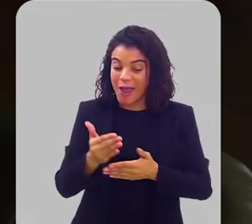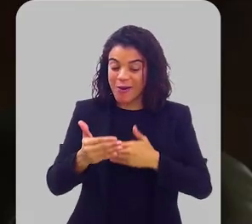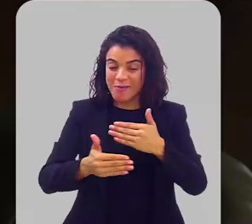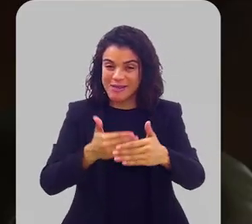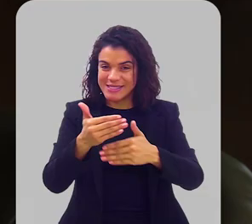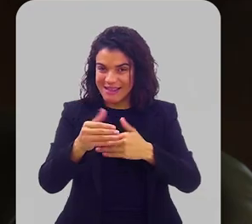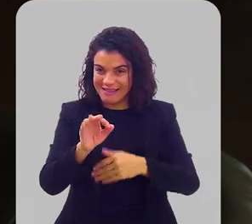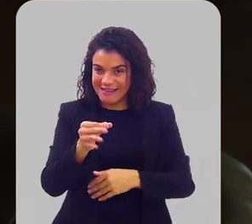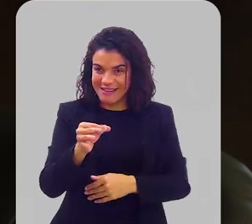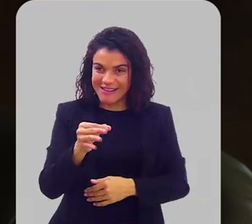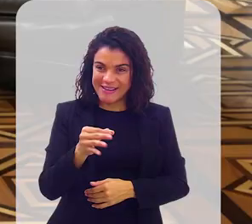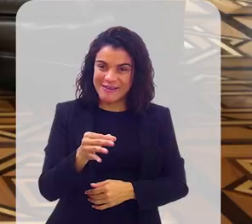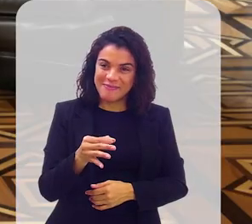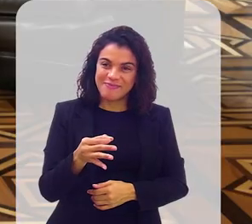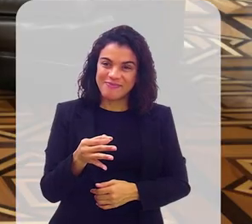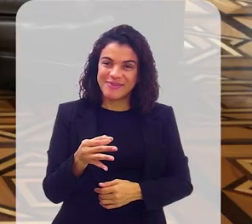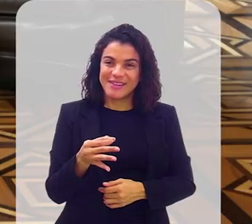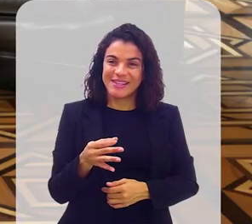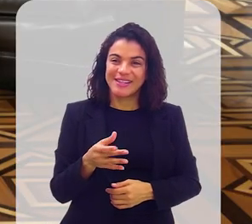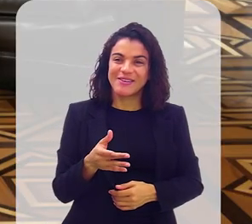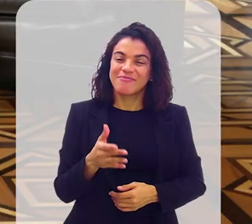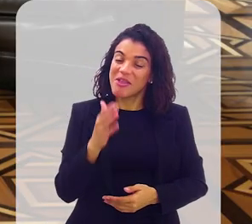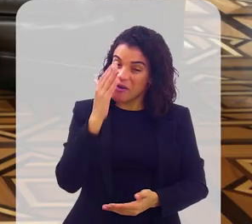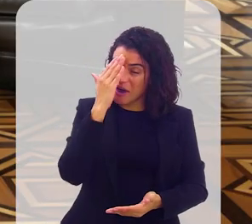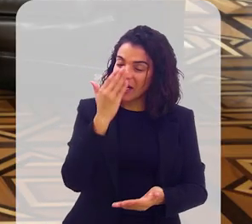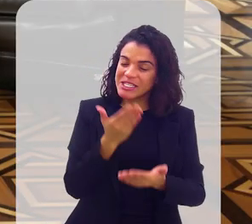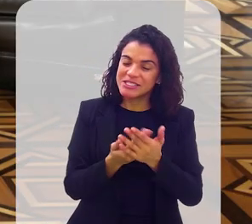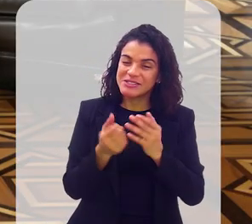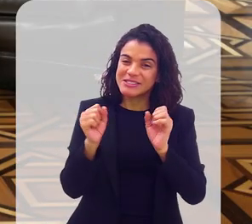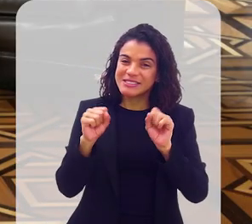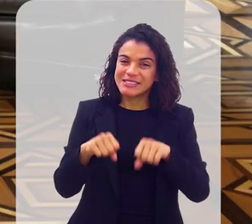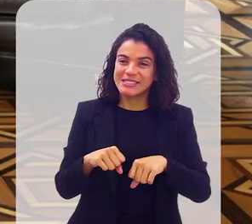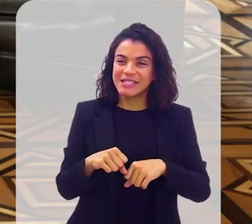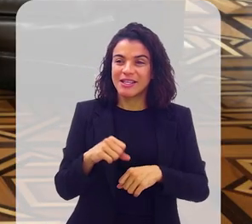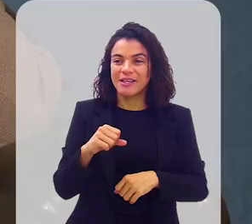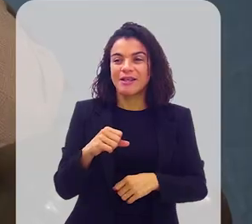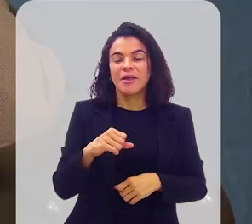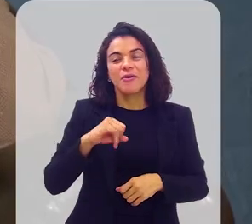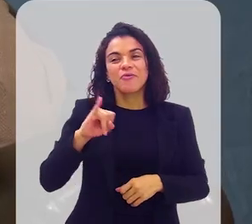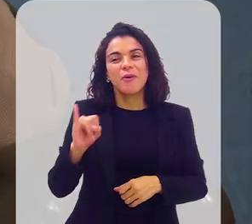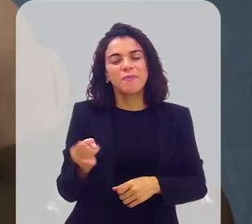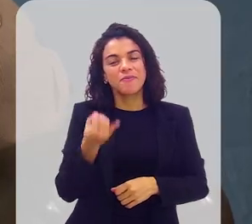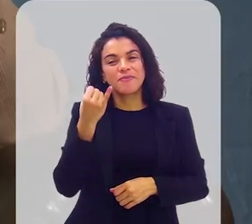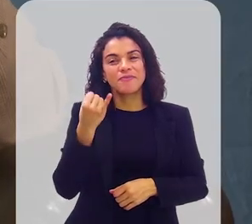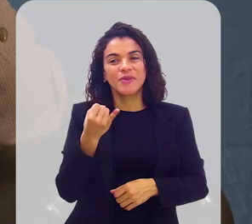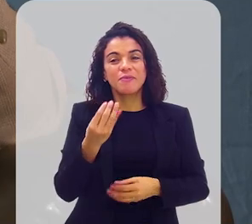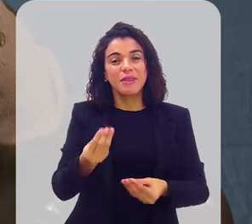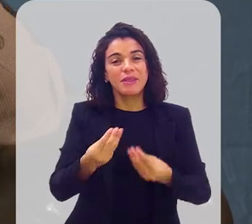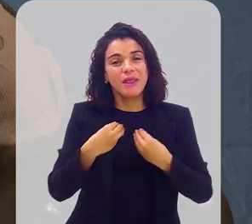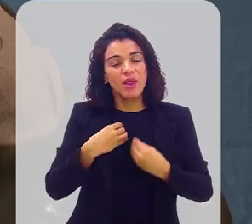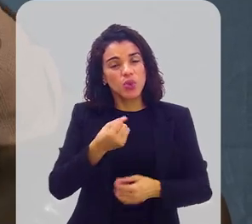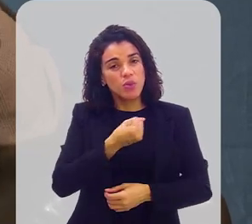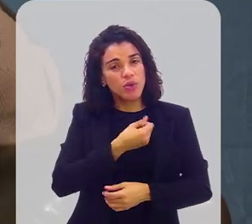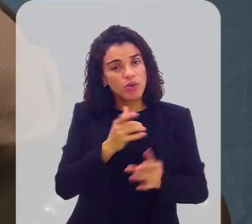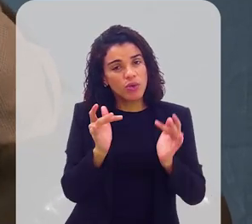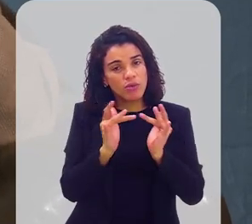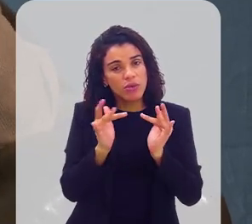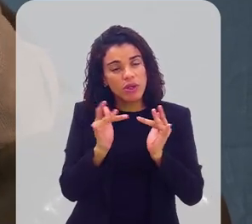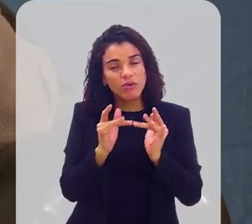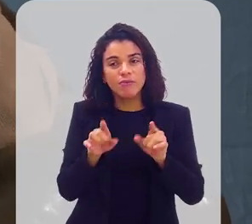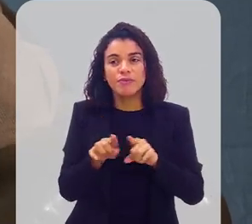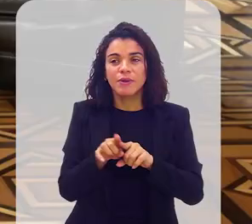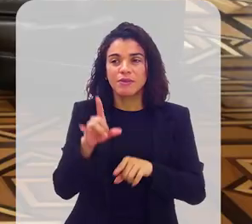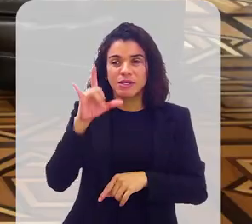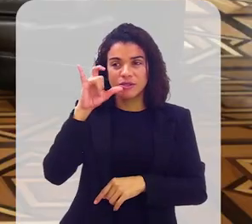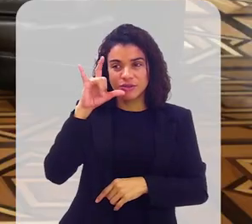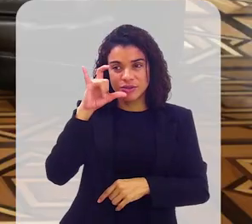a viver já já isso, não é? Em nome de Jesus, acredito. Eu quero aproveitar e que você me dê o número do seu telefone para contato e também do